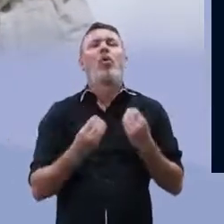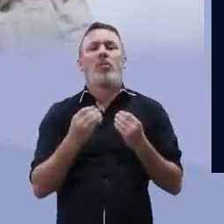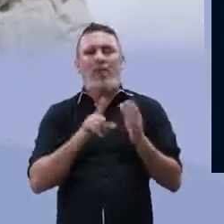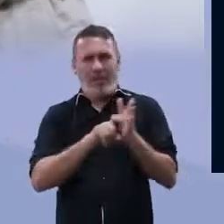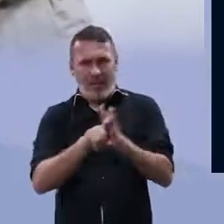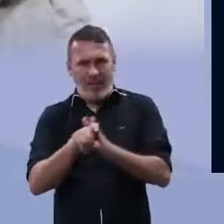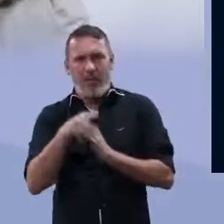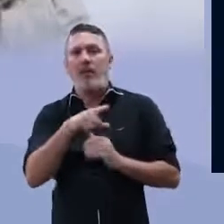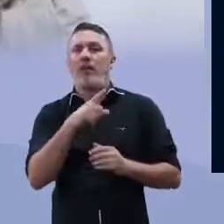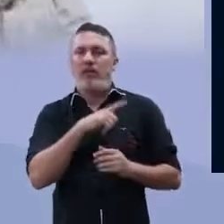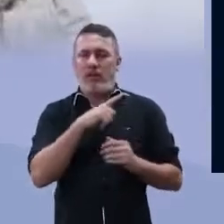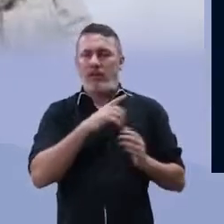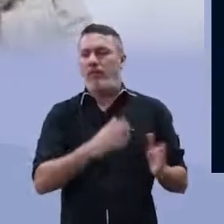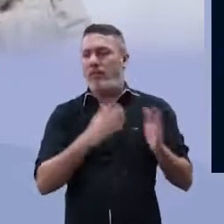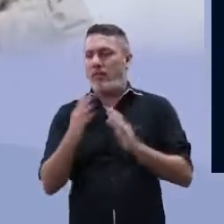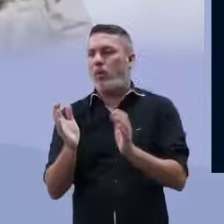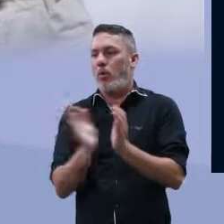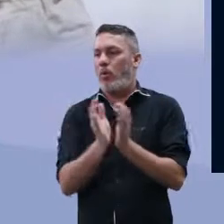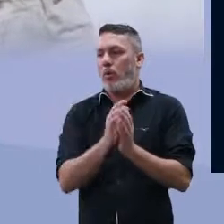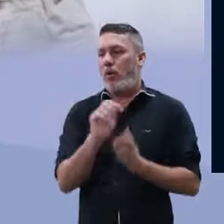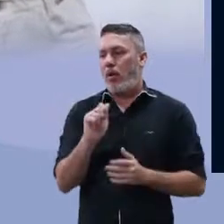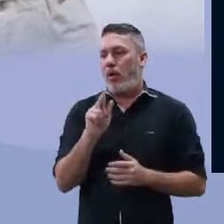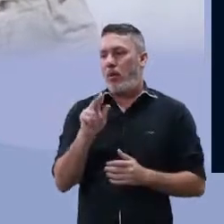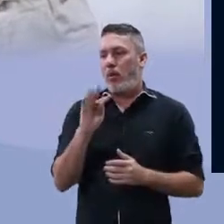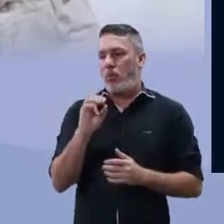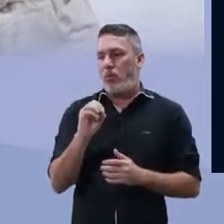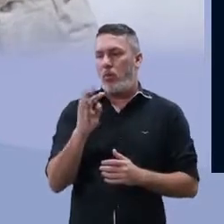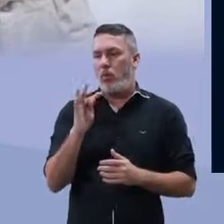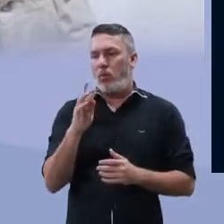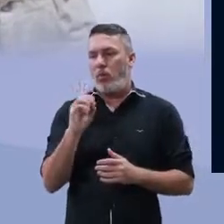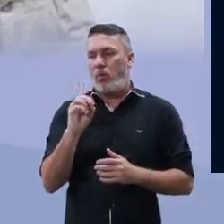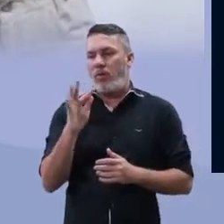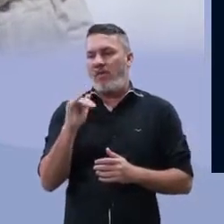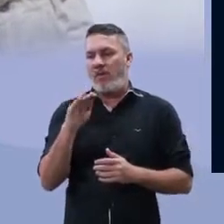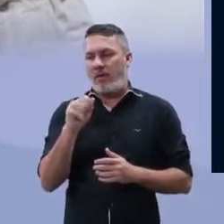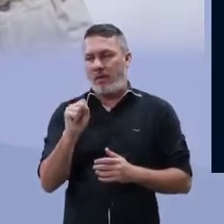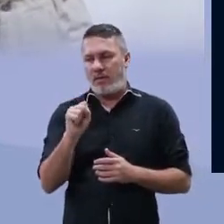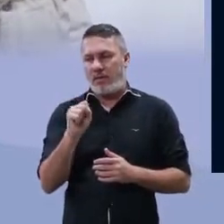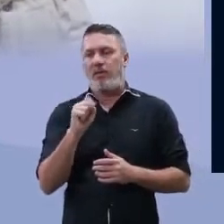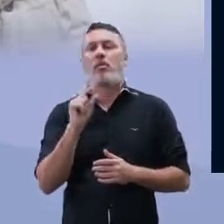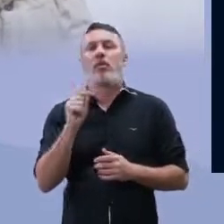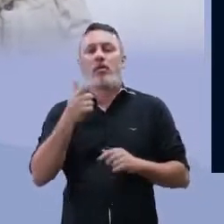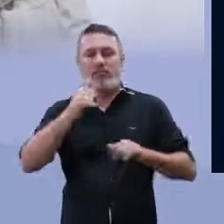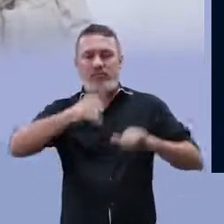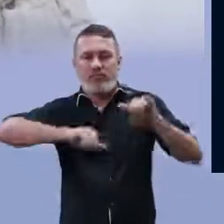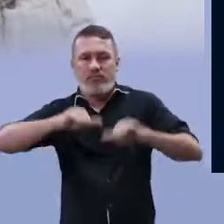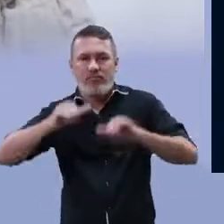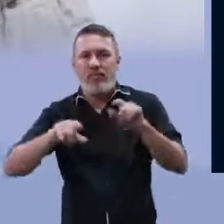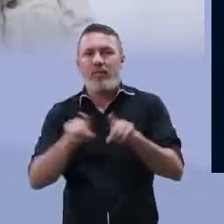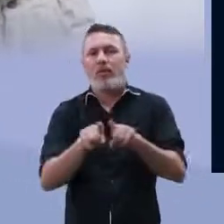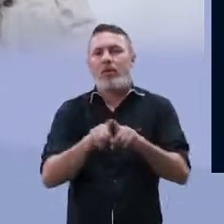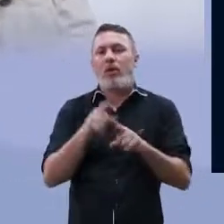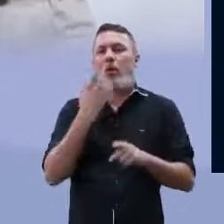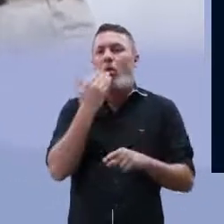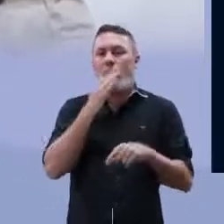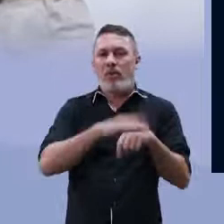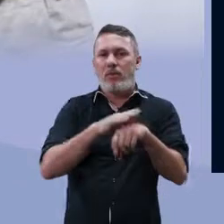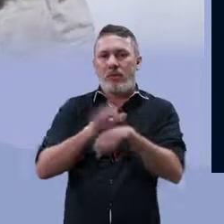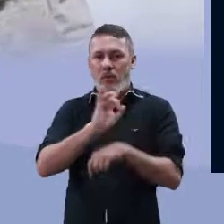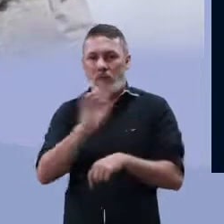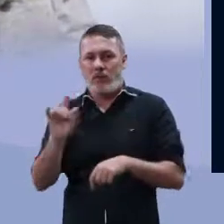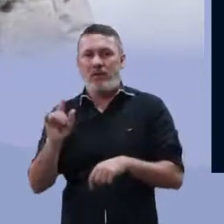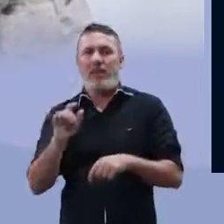alimentação, as bactérias, elas podem ser autotróficas, fazendo a quimiosíntese, fazendo a